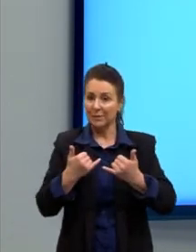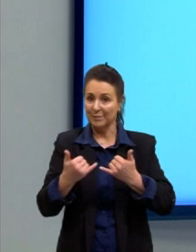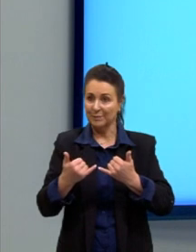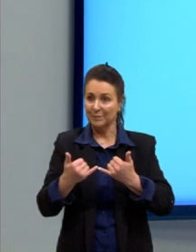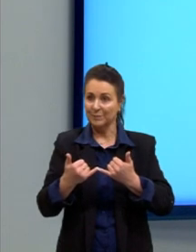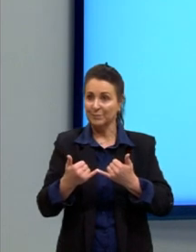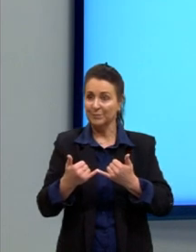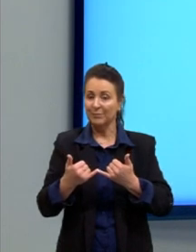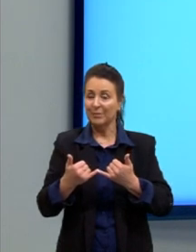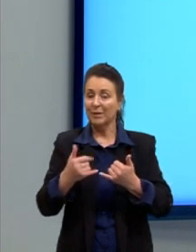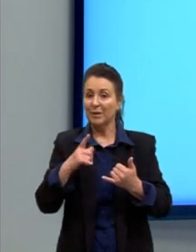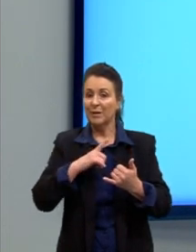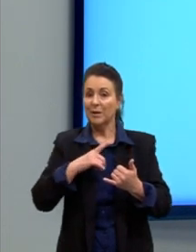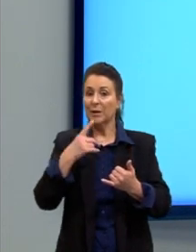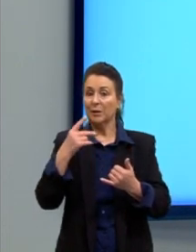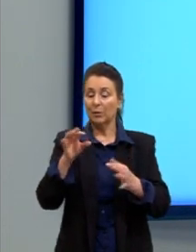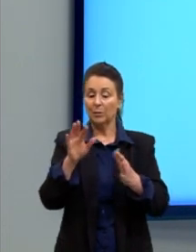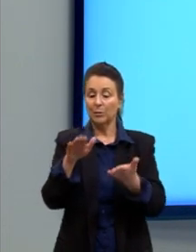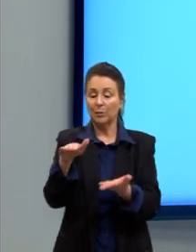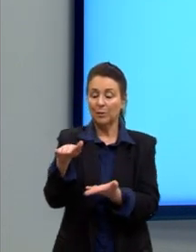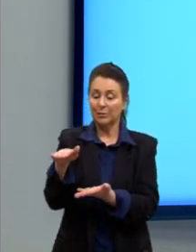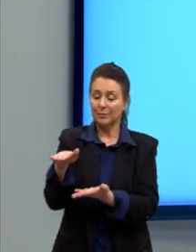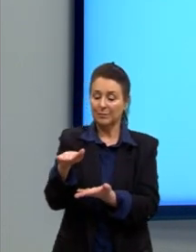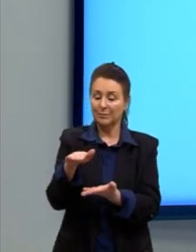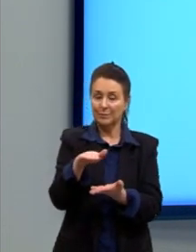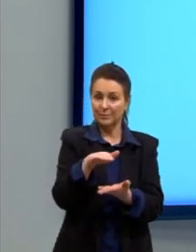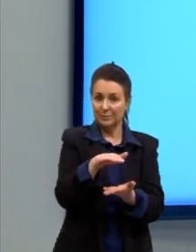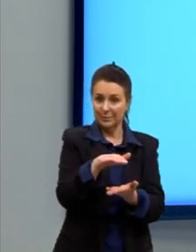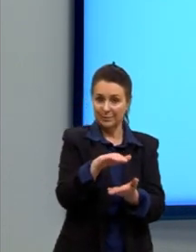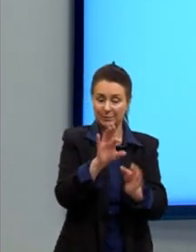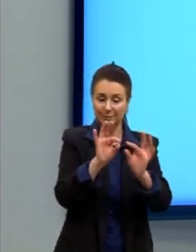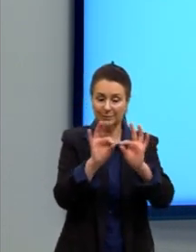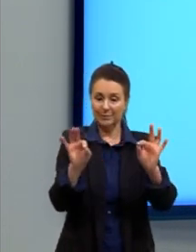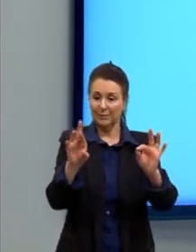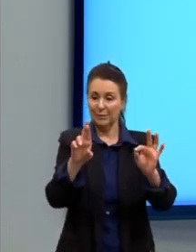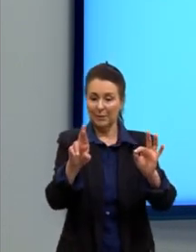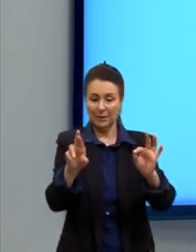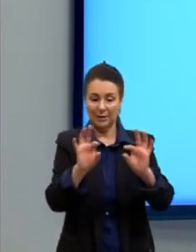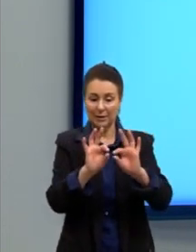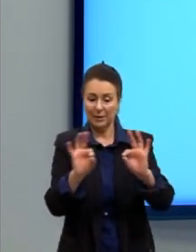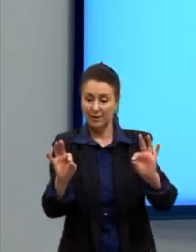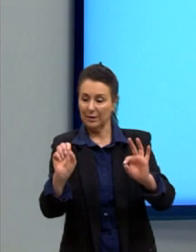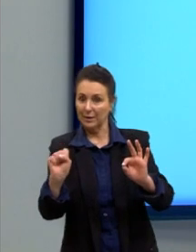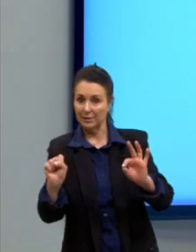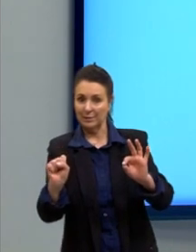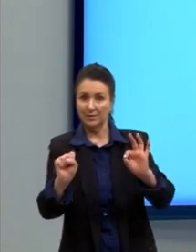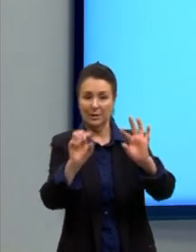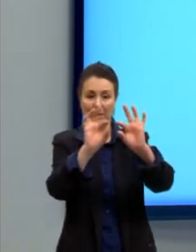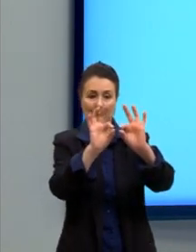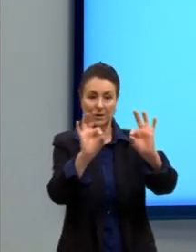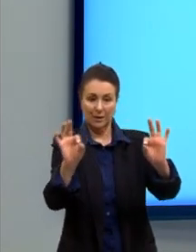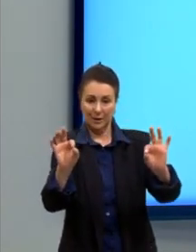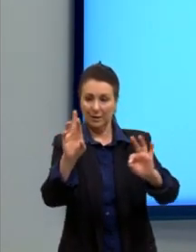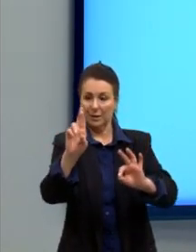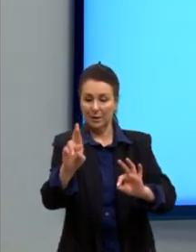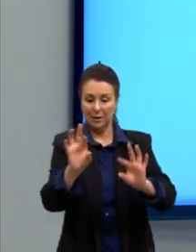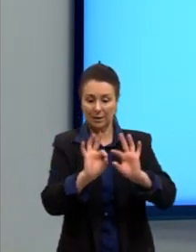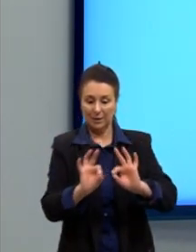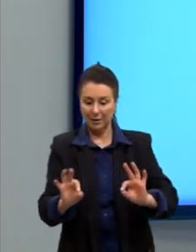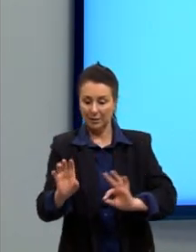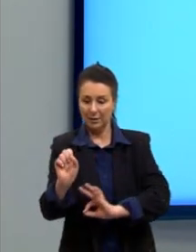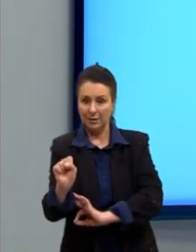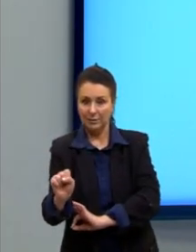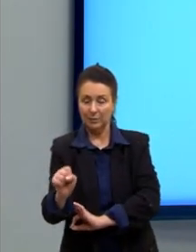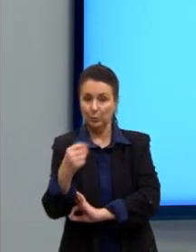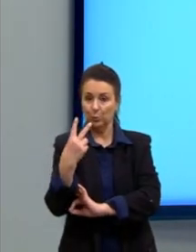Nós vamos ter duas retas, então, a reta R e a reta S. Aí, nós temos, então, as duas